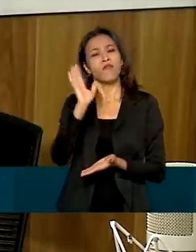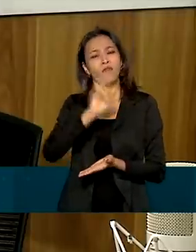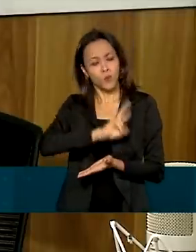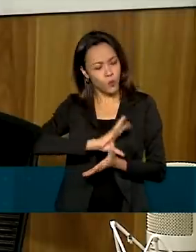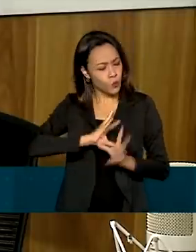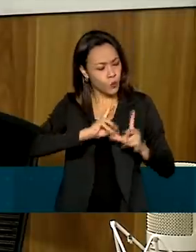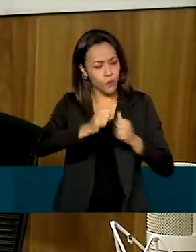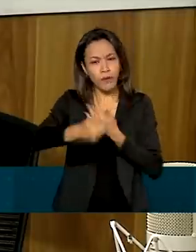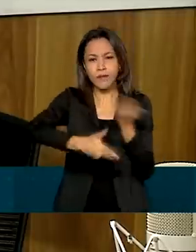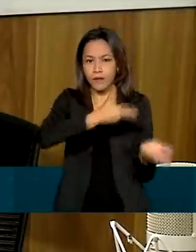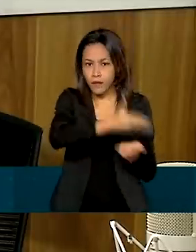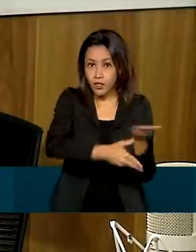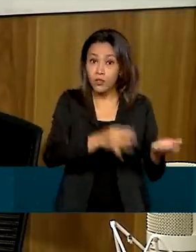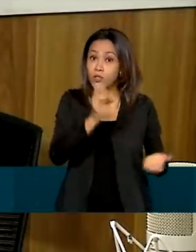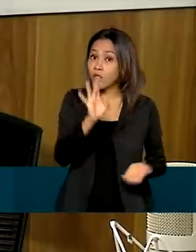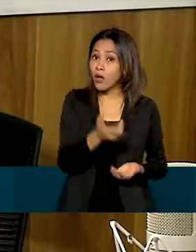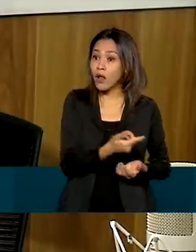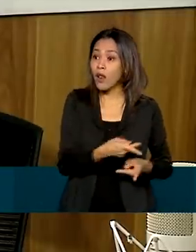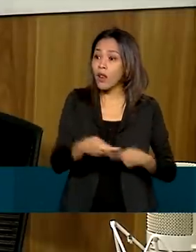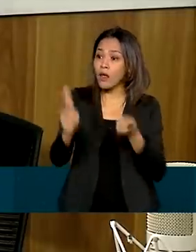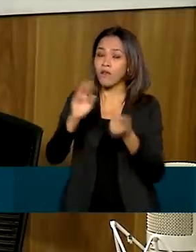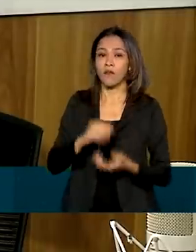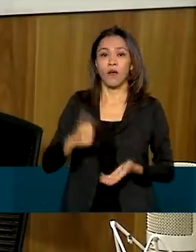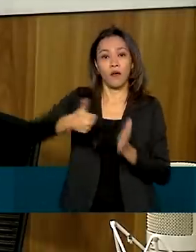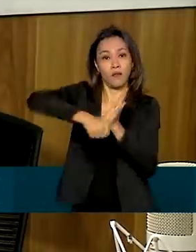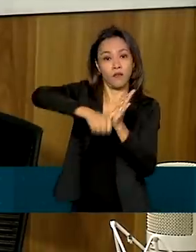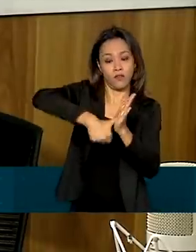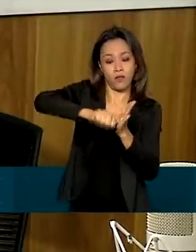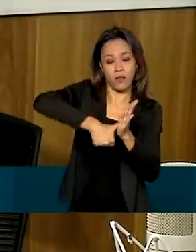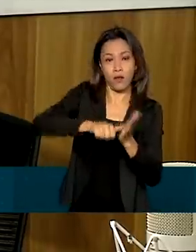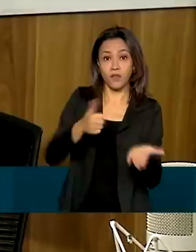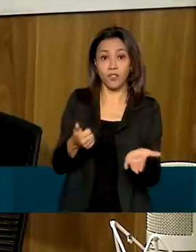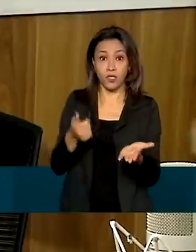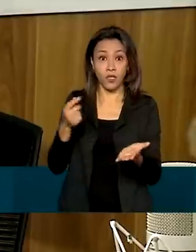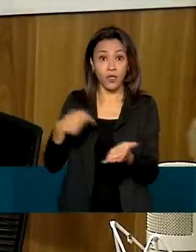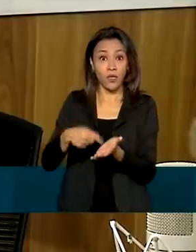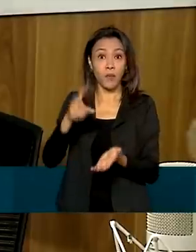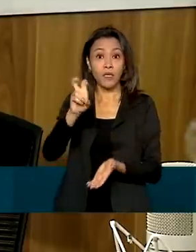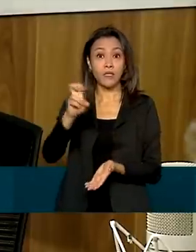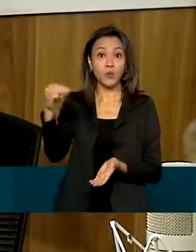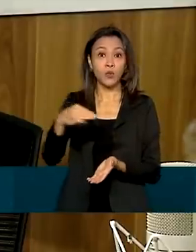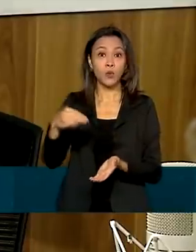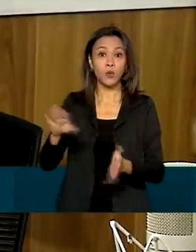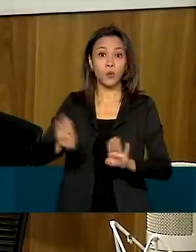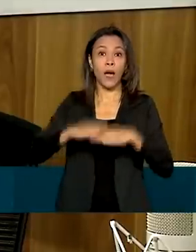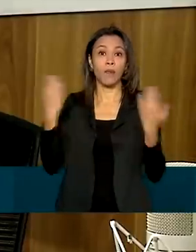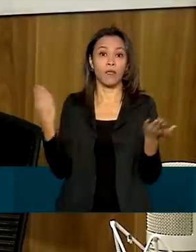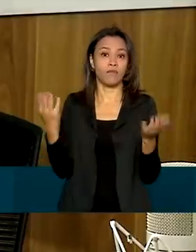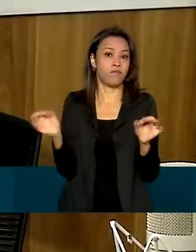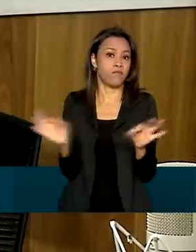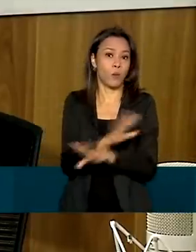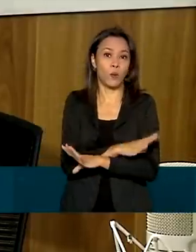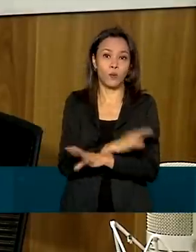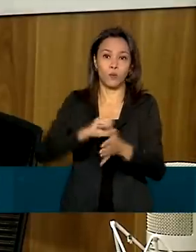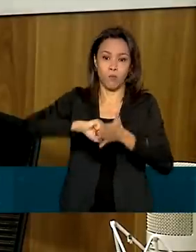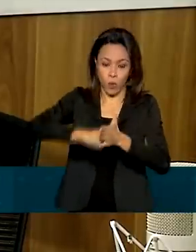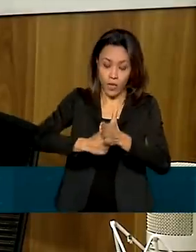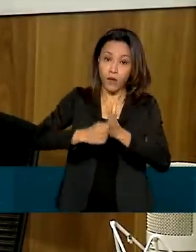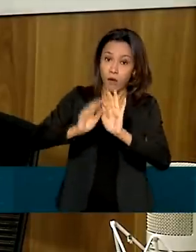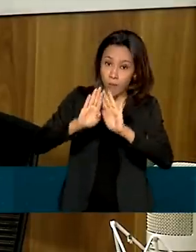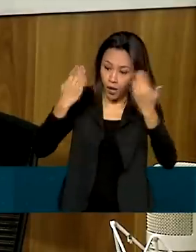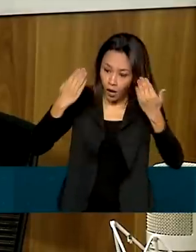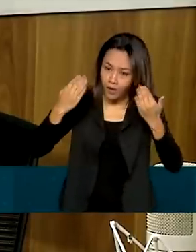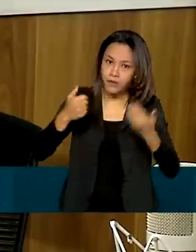levar um documento de identidade e o desbloqueio demora cinco minutos. Além disso, como são